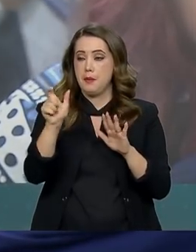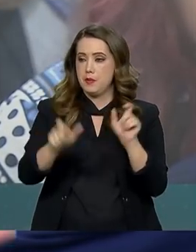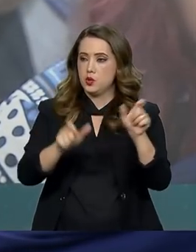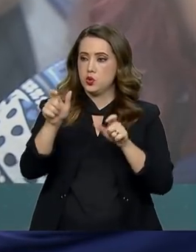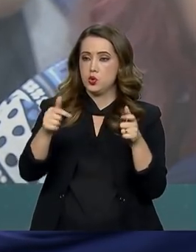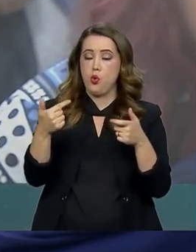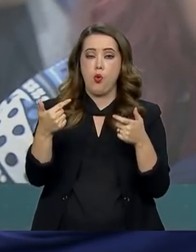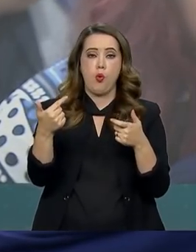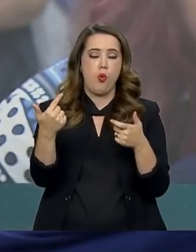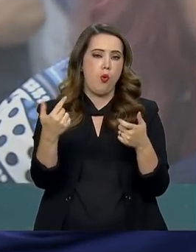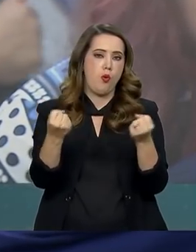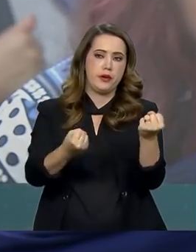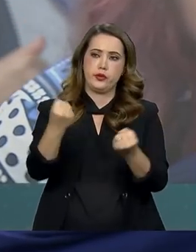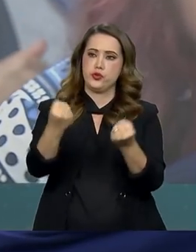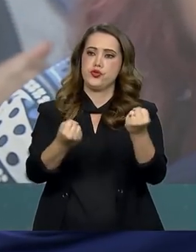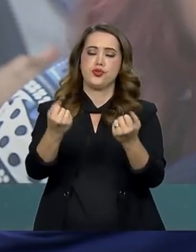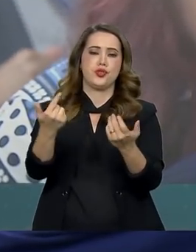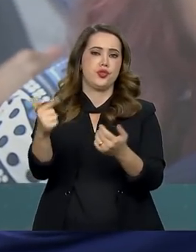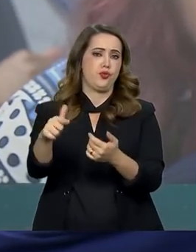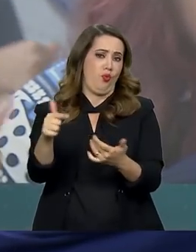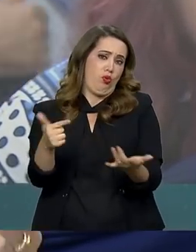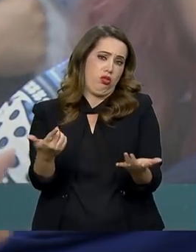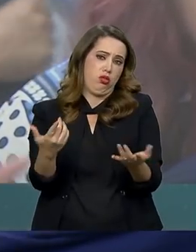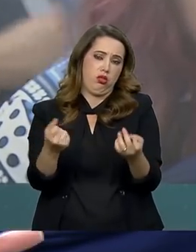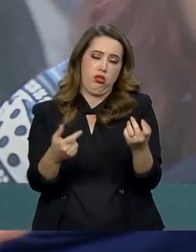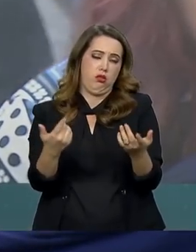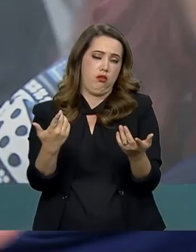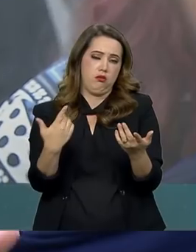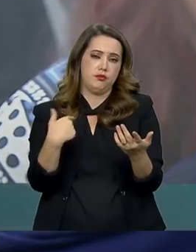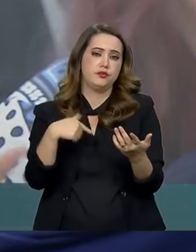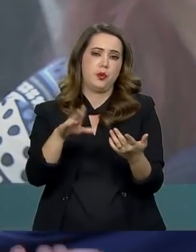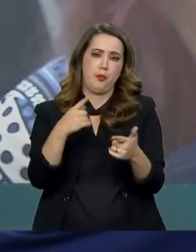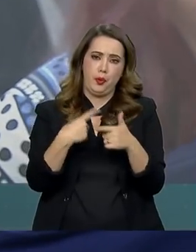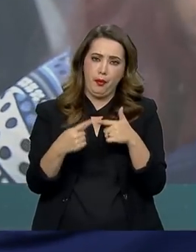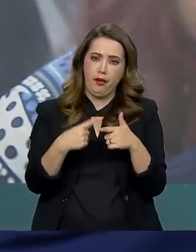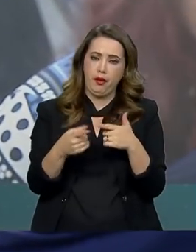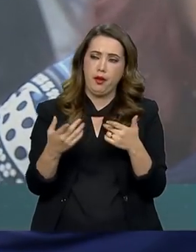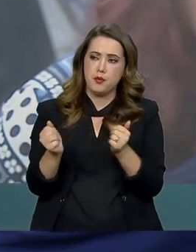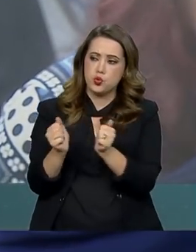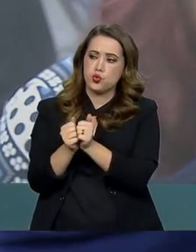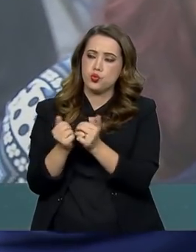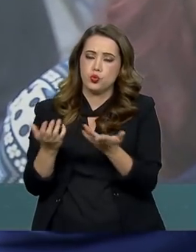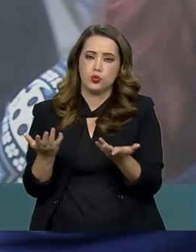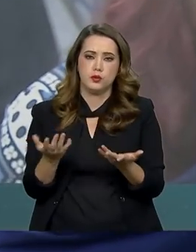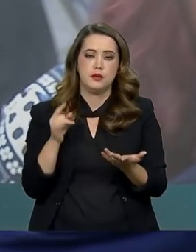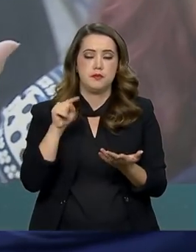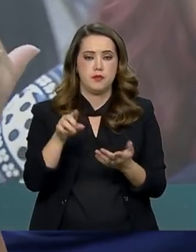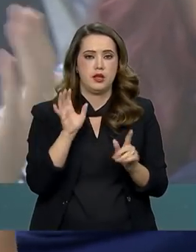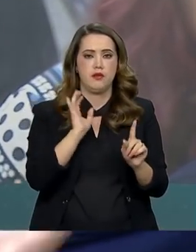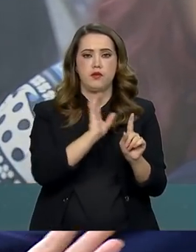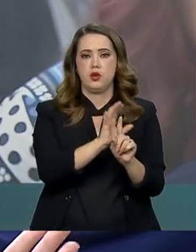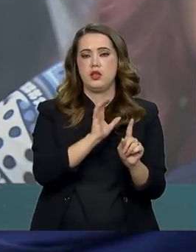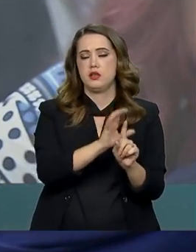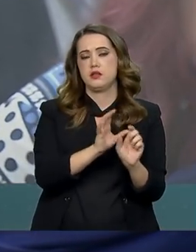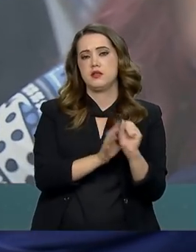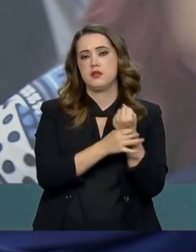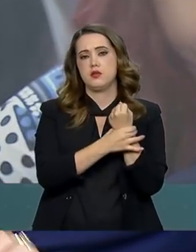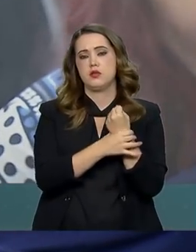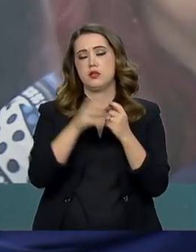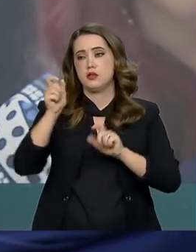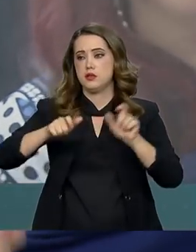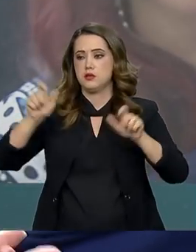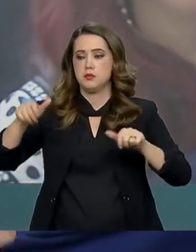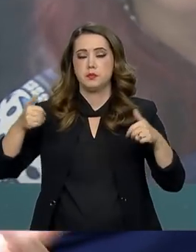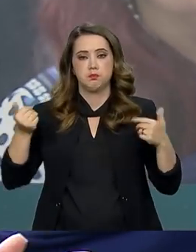está sendo levado. Eu queria saber se houve algum estudo técnico sobre o impacto em relação à segurança das pessoas.